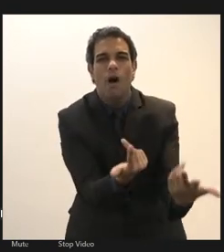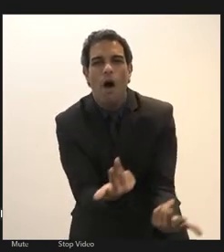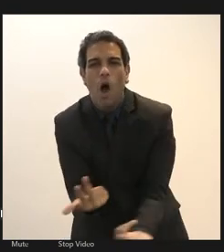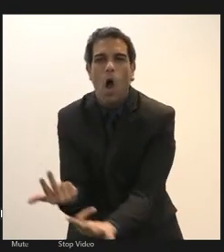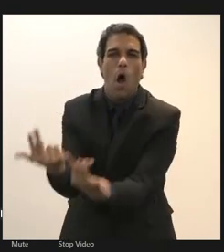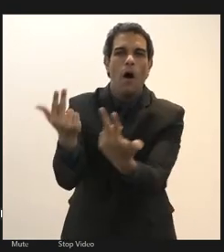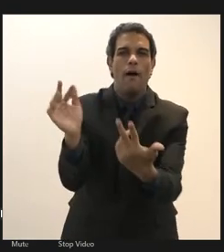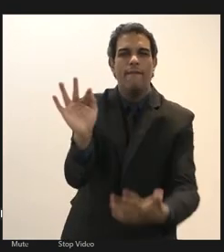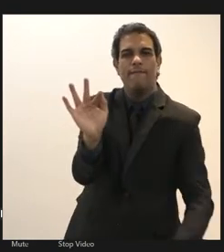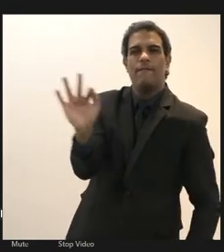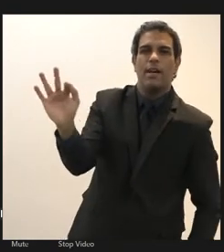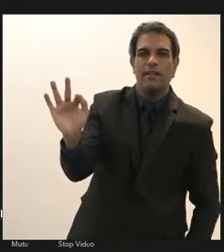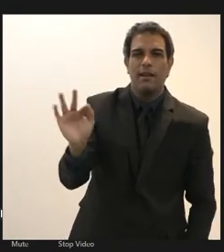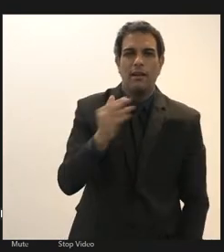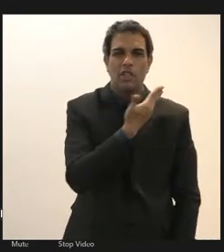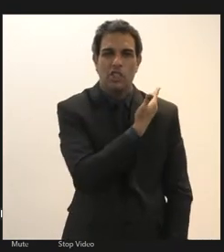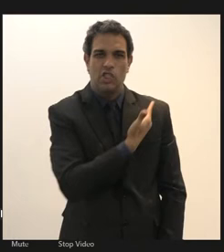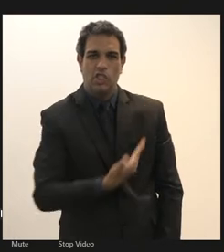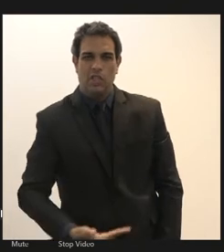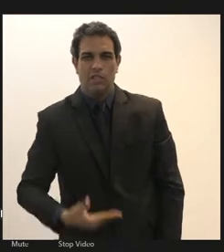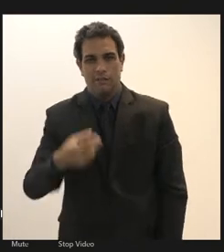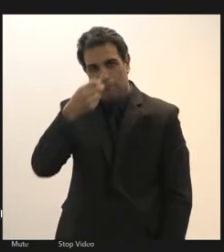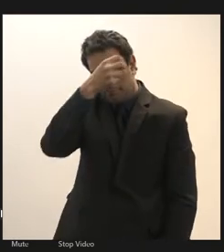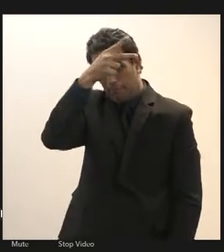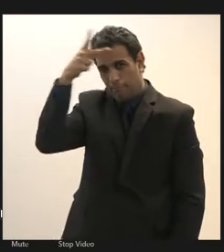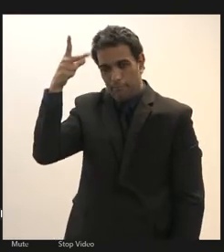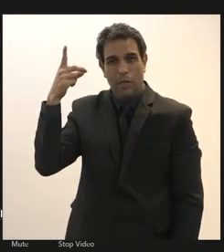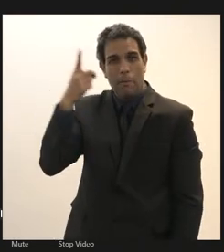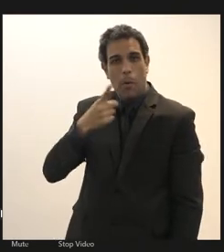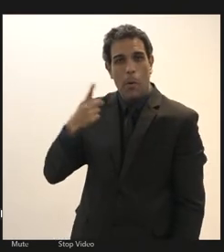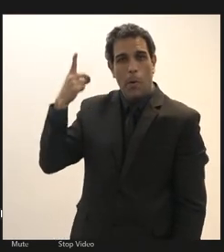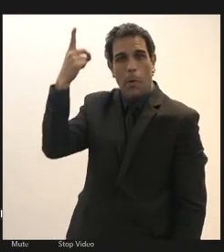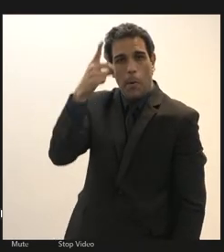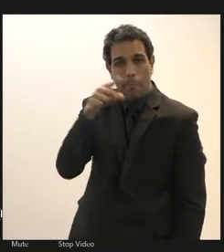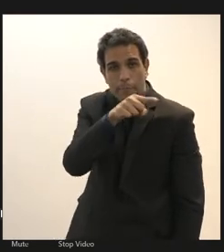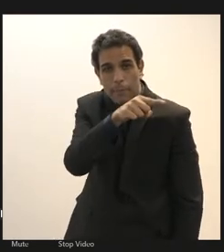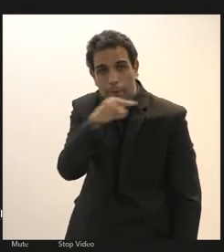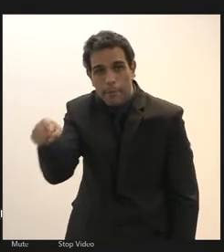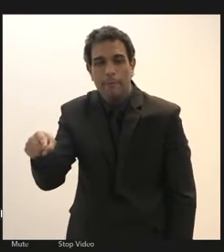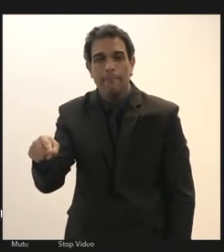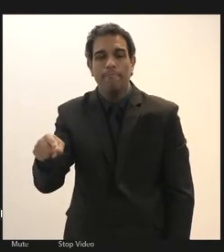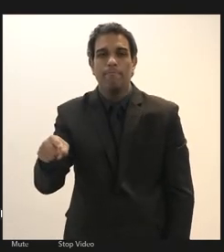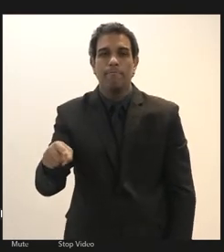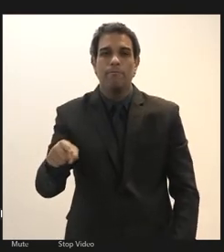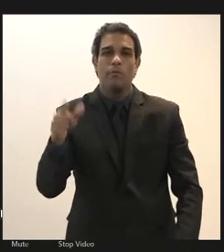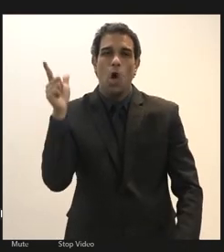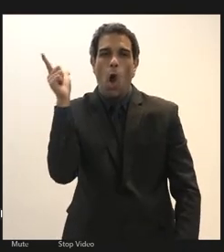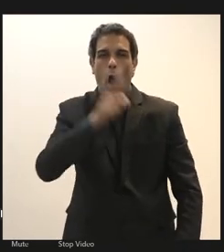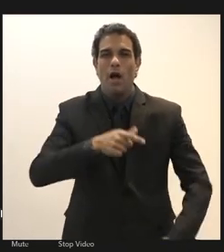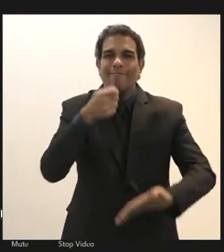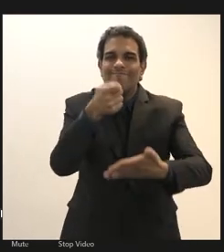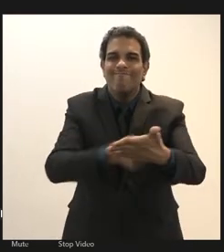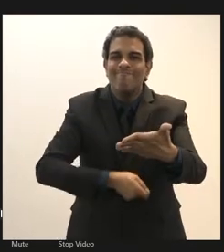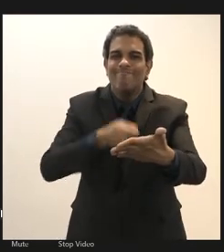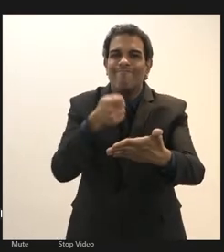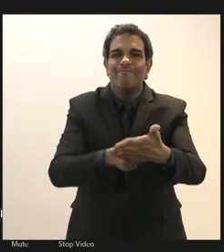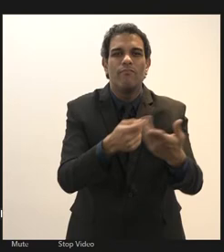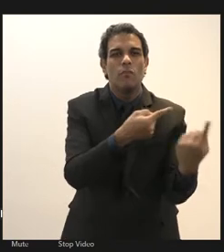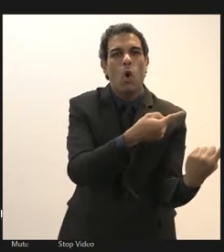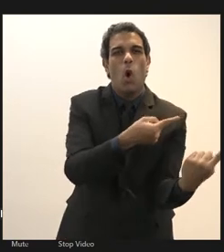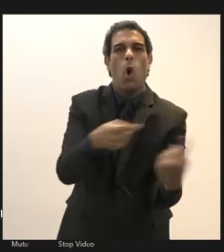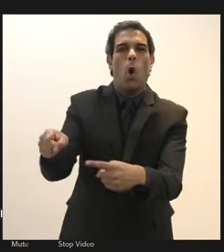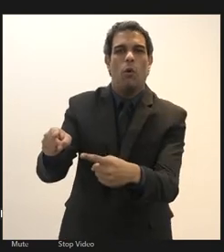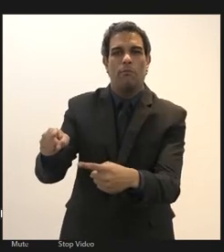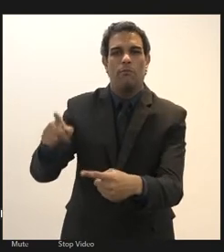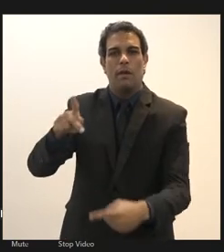municipais estaduais aos deputados aos políticos que estão aí defendendo a causa mas a gente precisa avançar